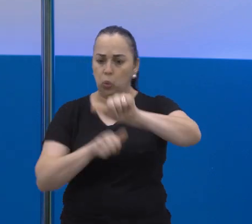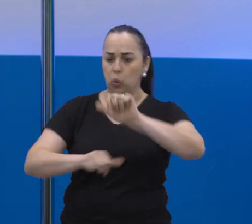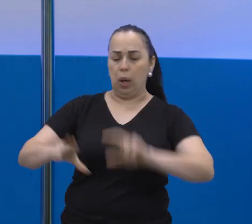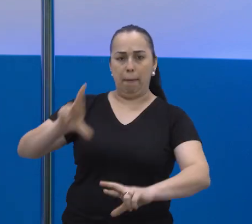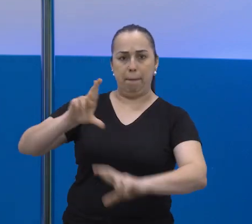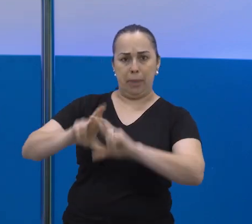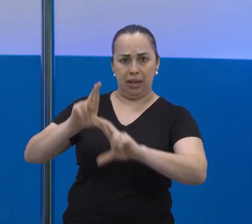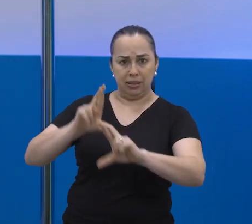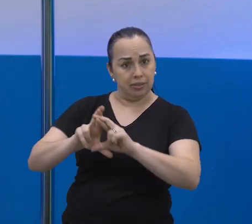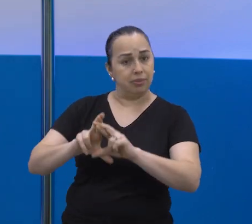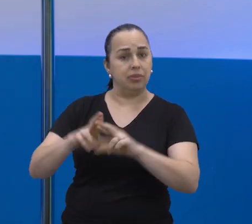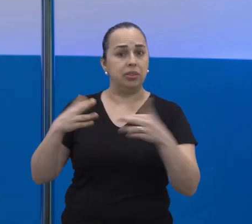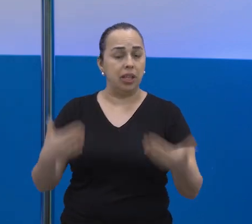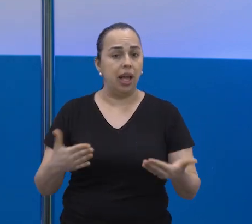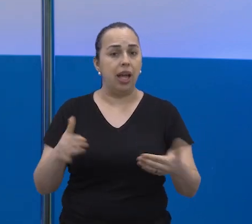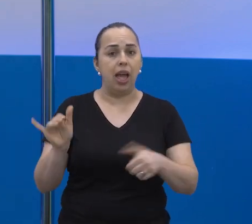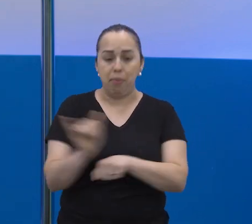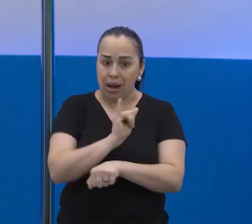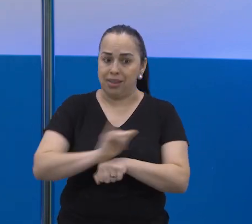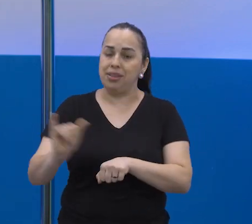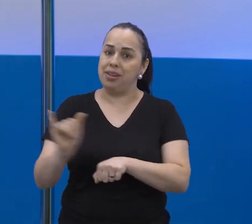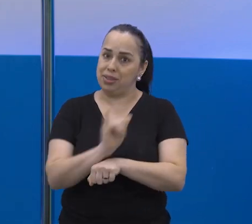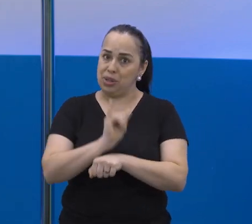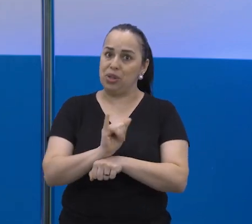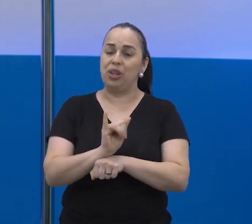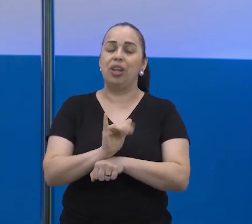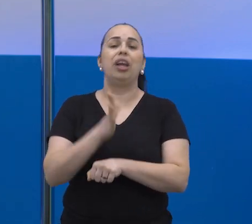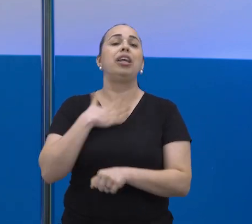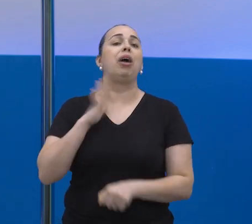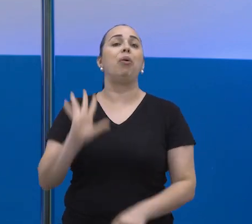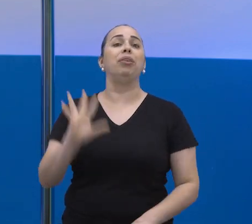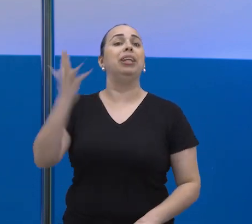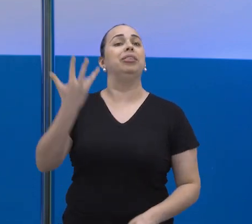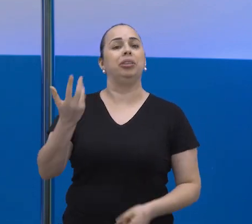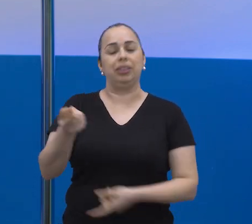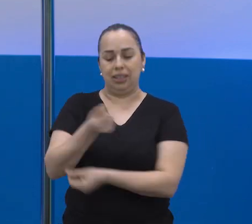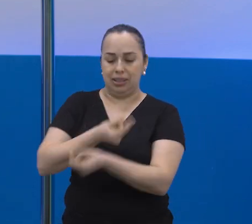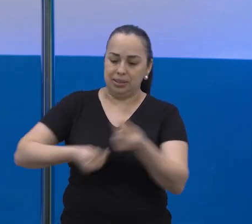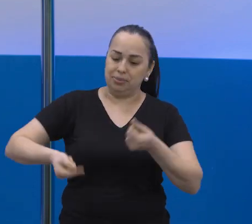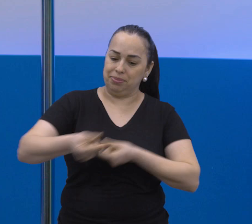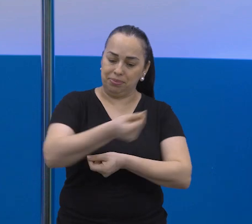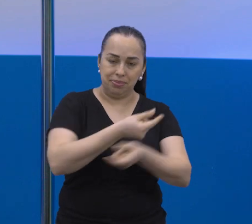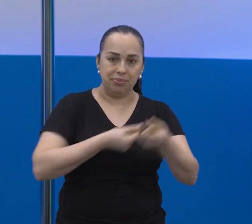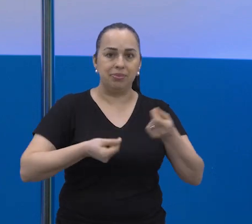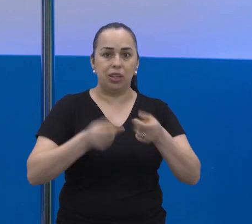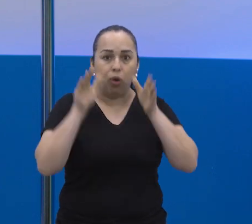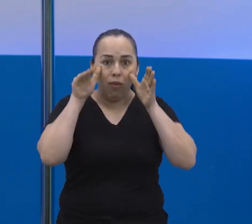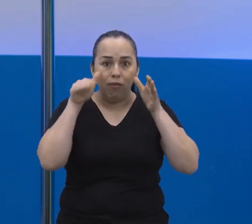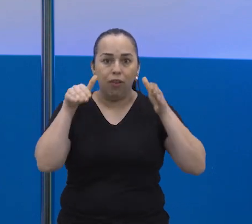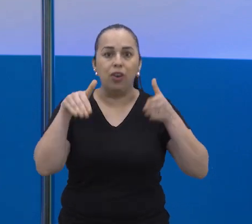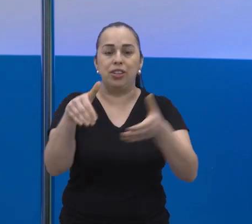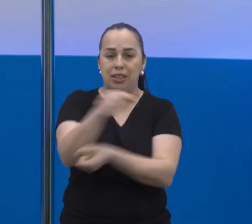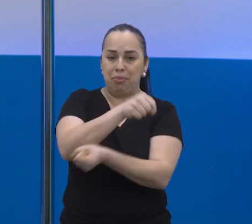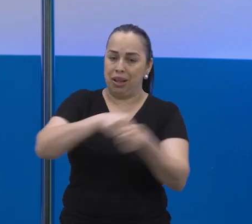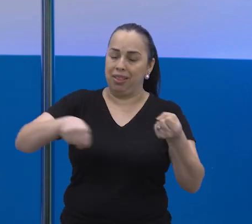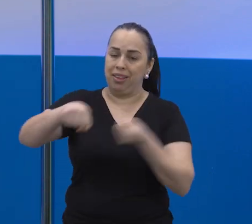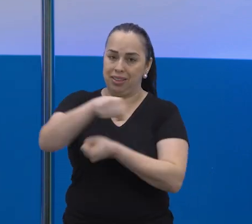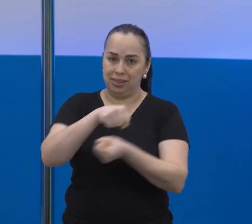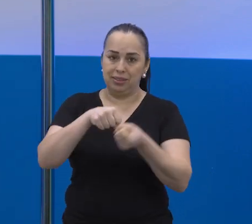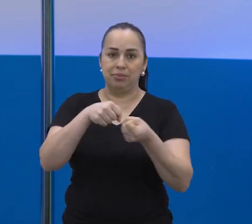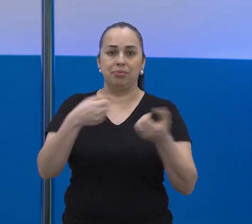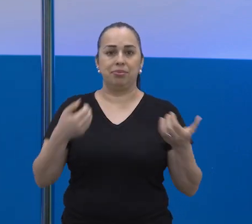reutilizam matéria-prima é um dos pilares da economia circular, um modelo de negócio que é focado na